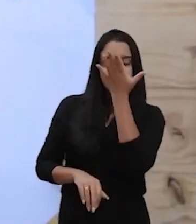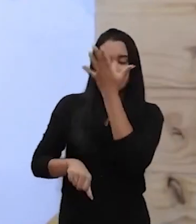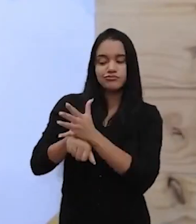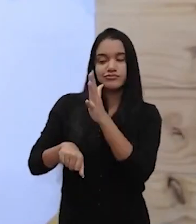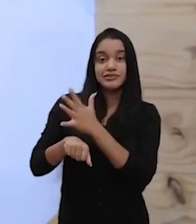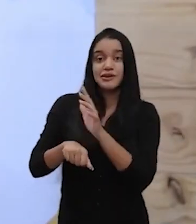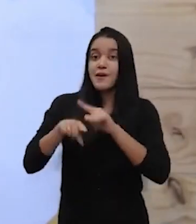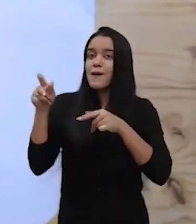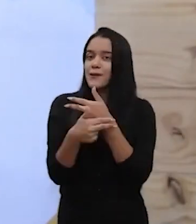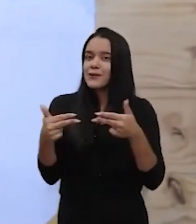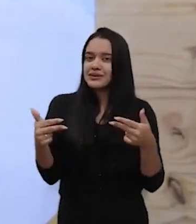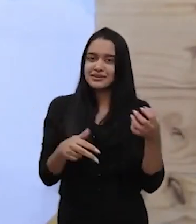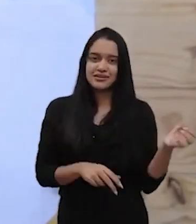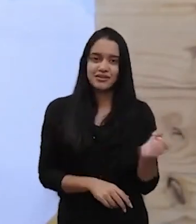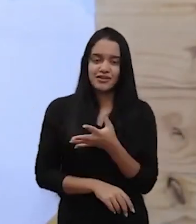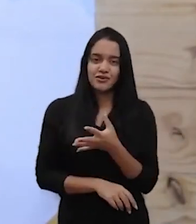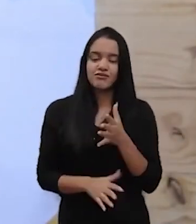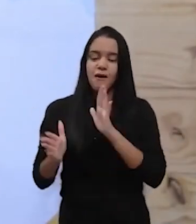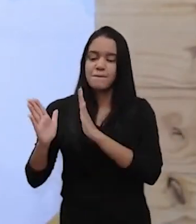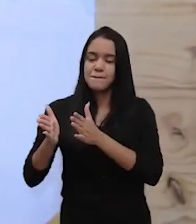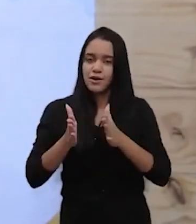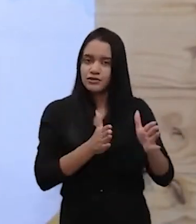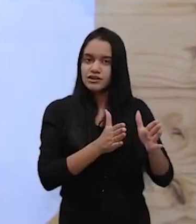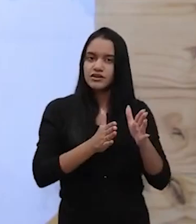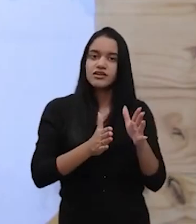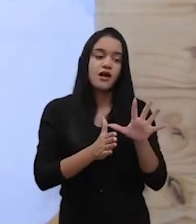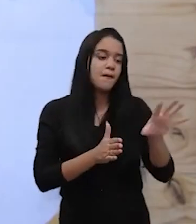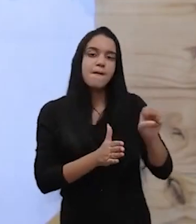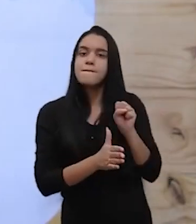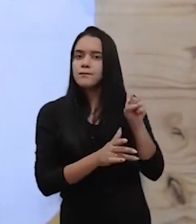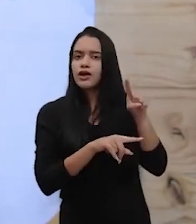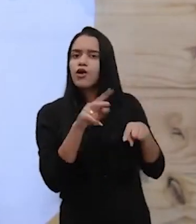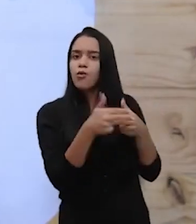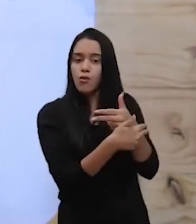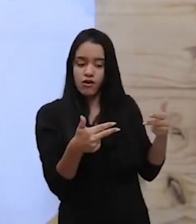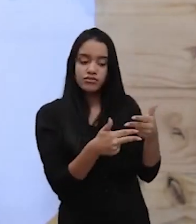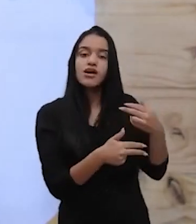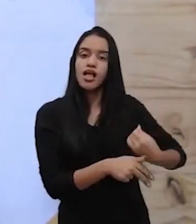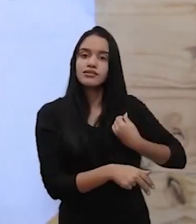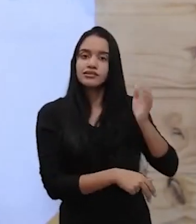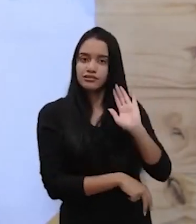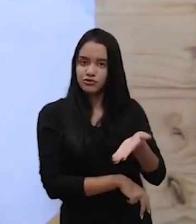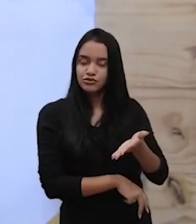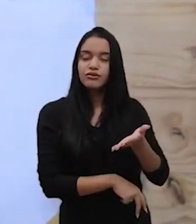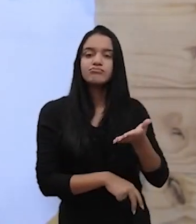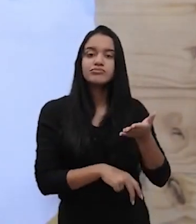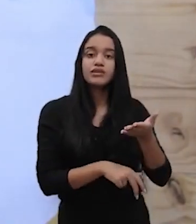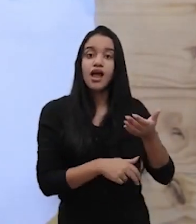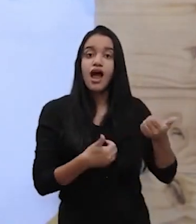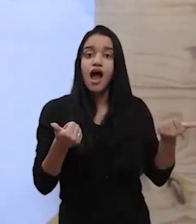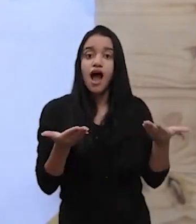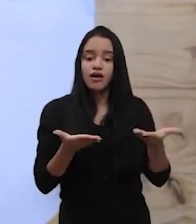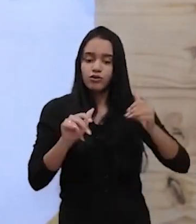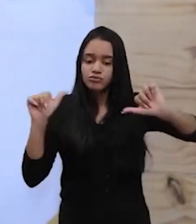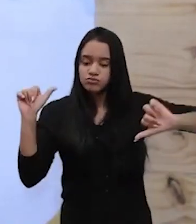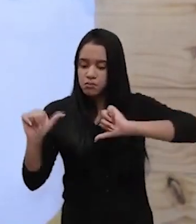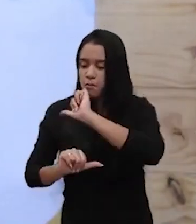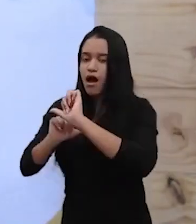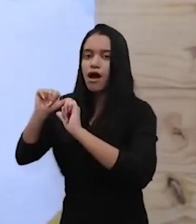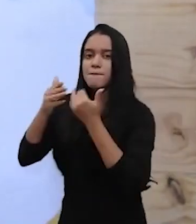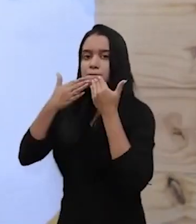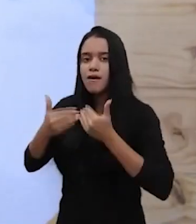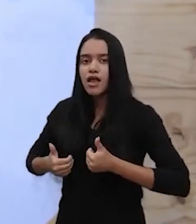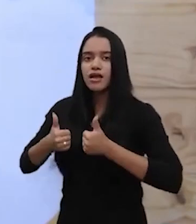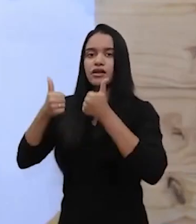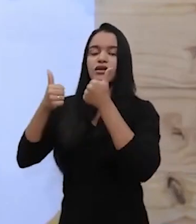algo novo. O processo de inovação é pegar algo que já existe e aperfeiçoá-lo, melhorá